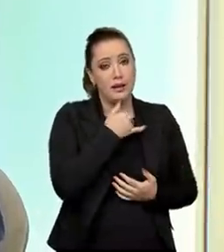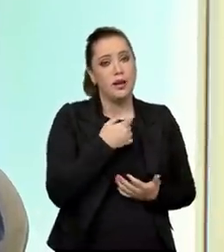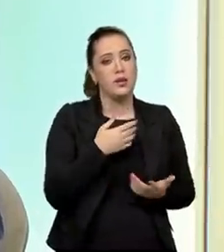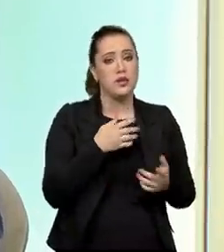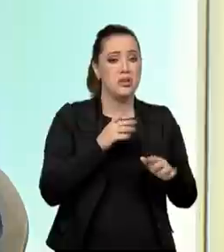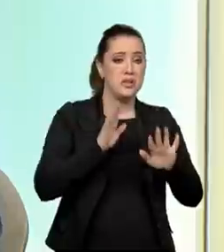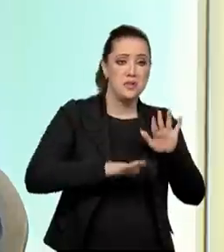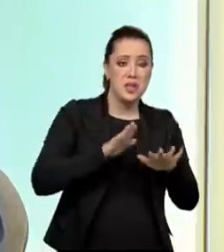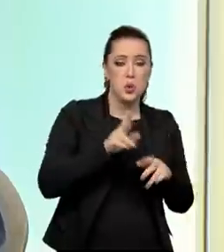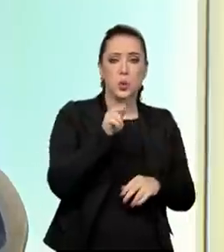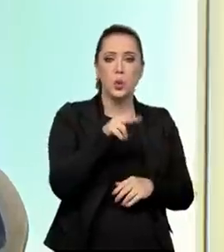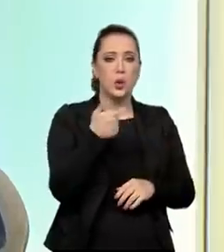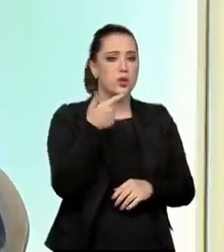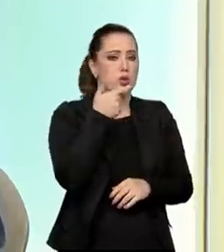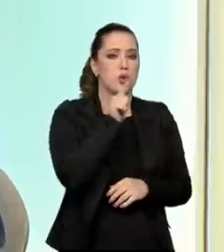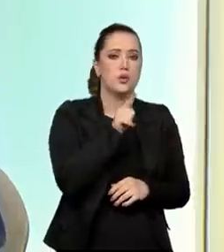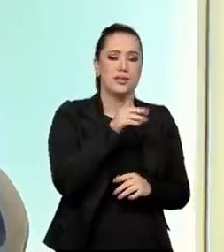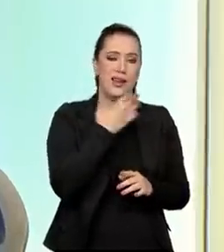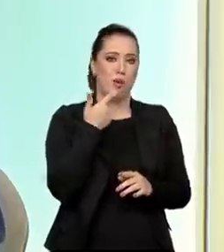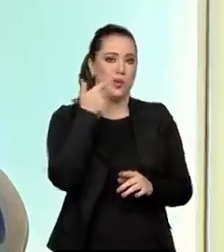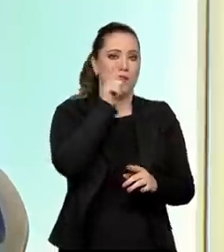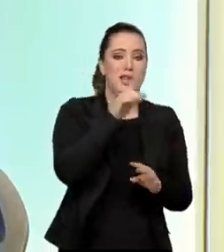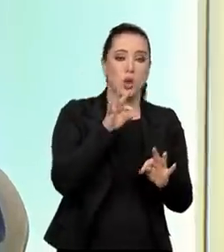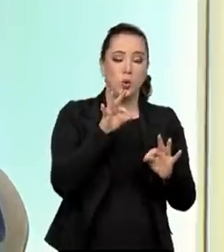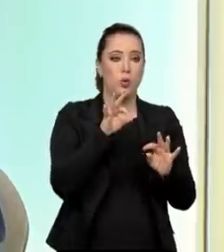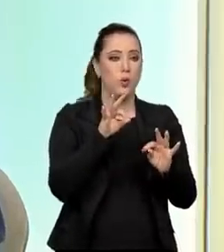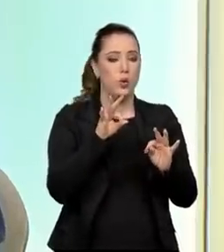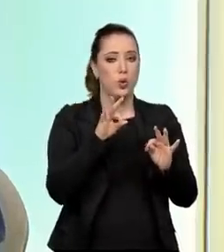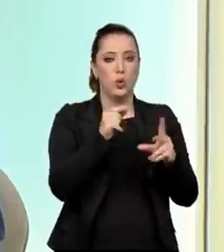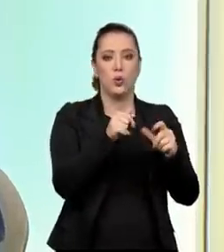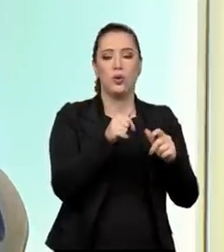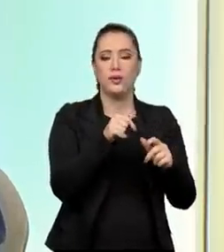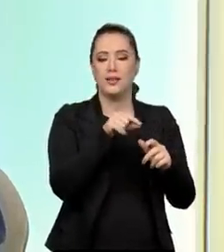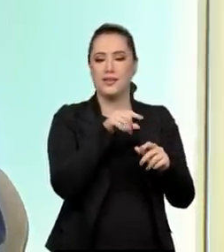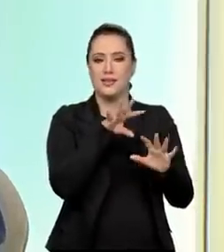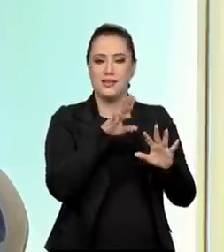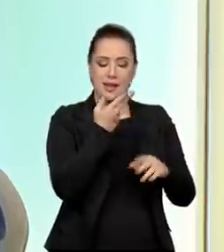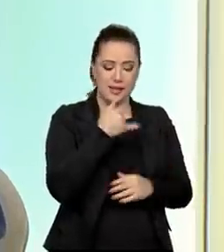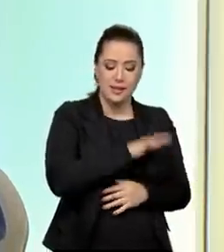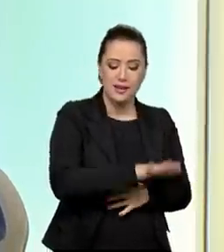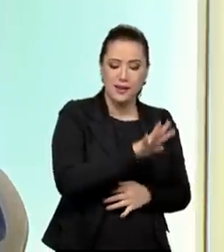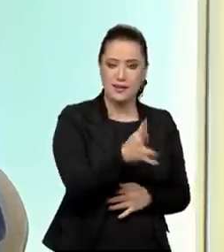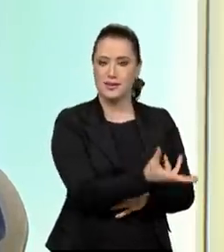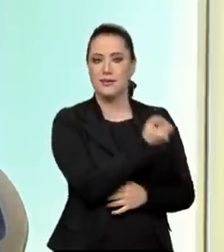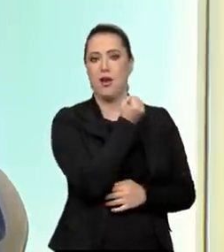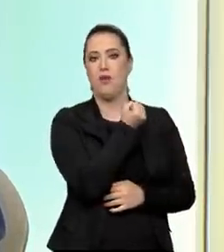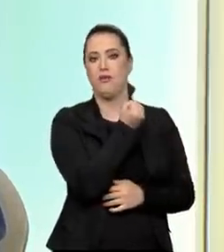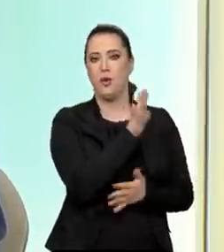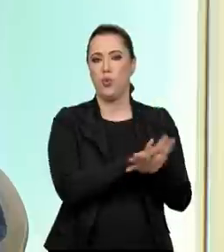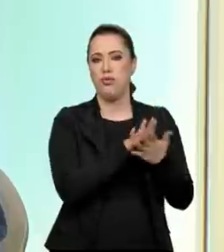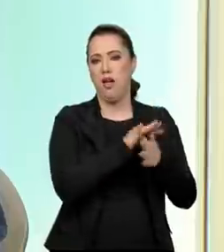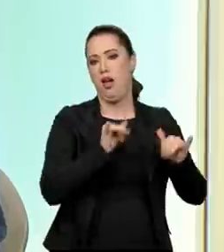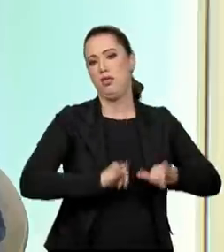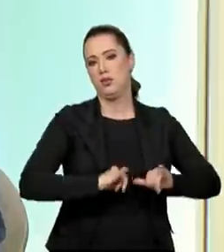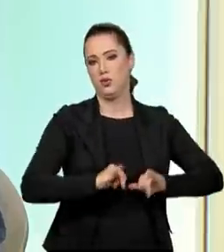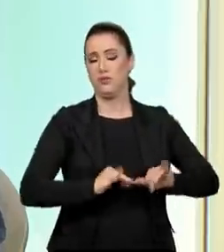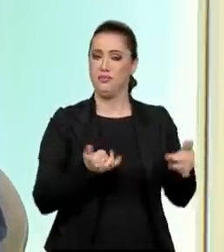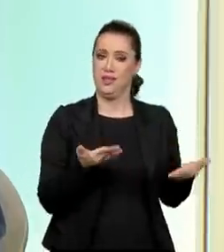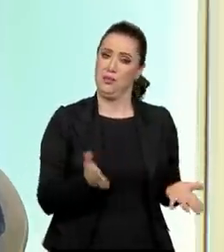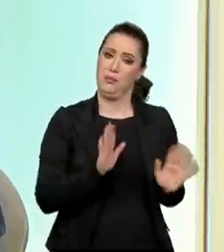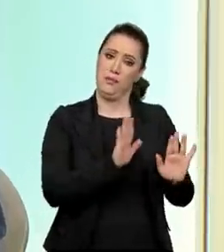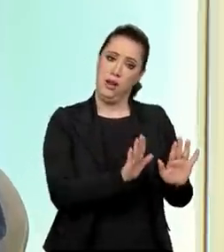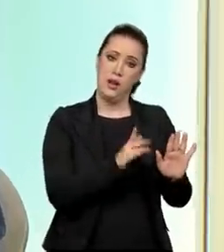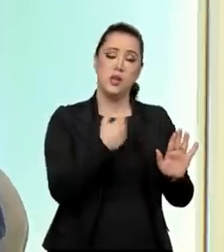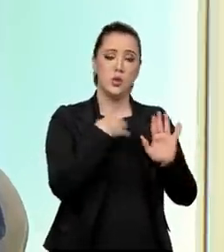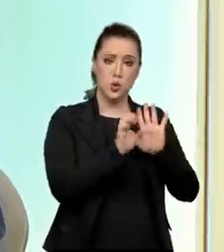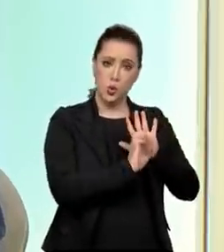criança brasileira vai sofrer nenhum tipo de violência. Mas o ECA diz que assim tem que ser. Então, é como se o ECA desse a direção,